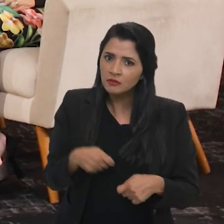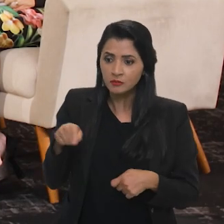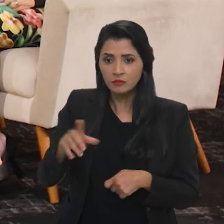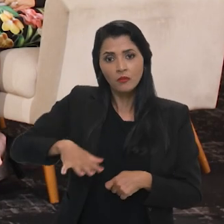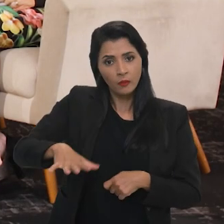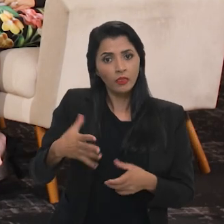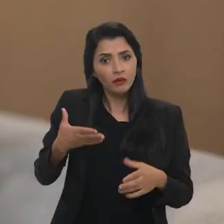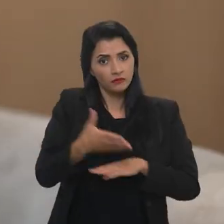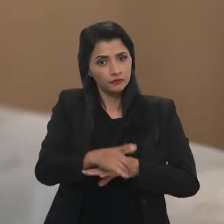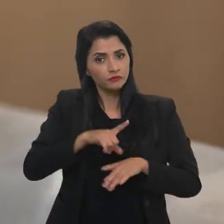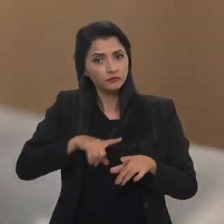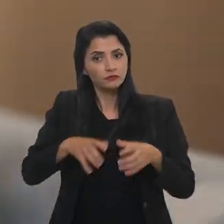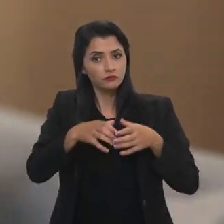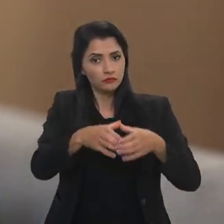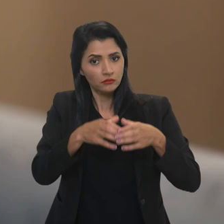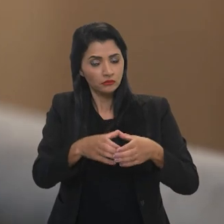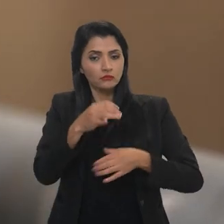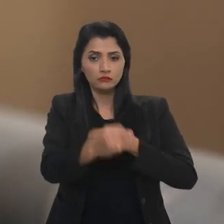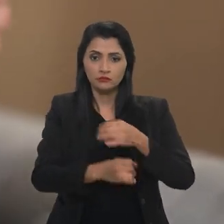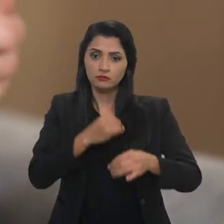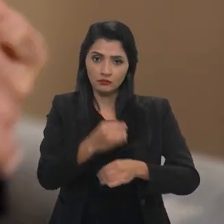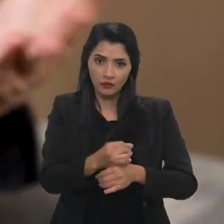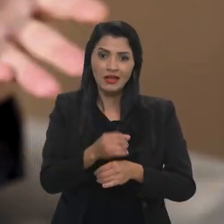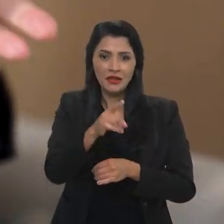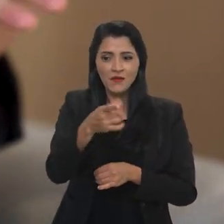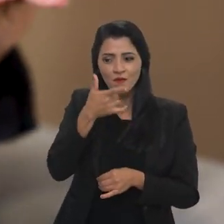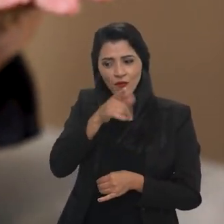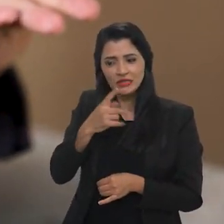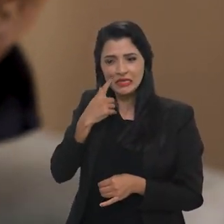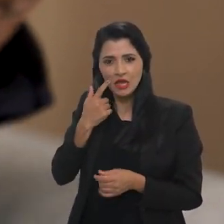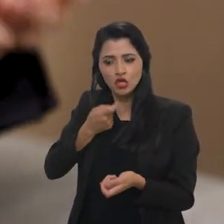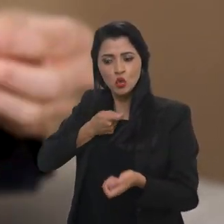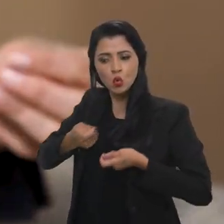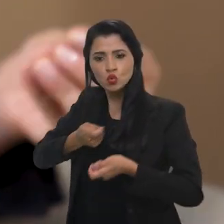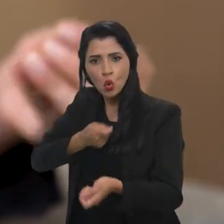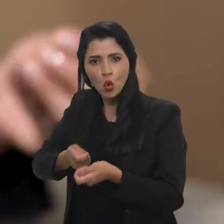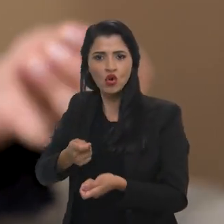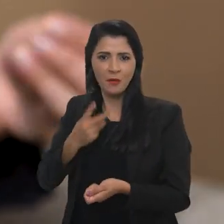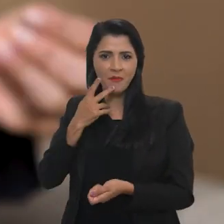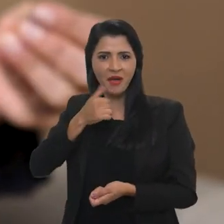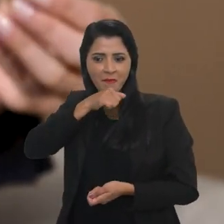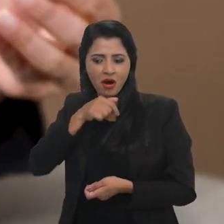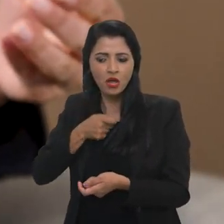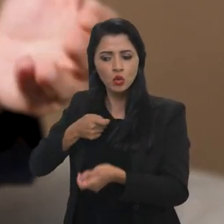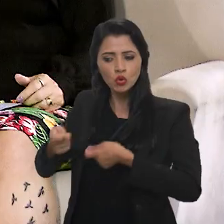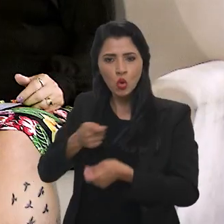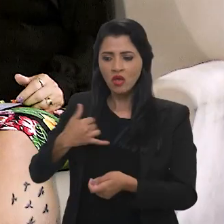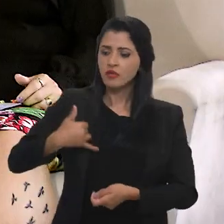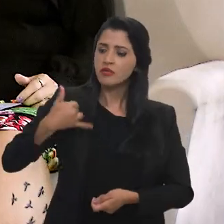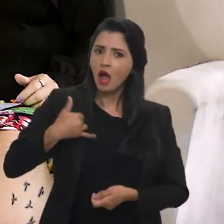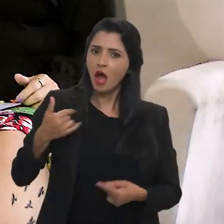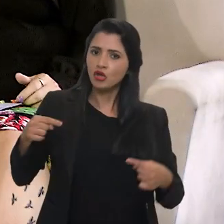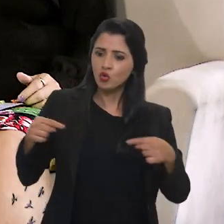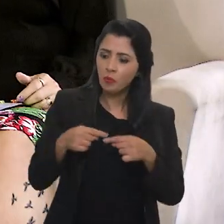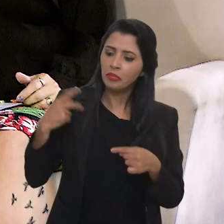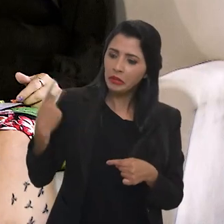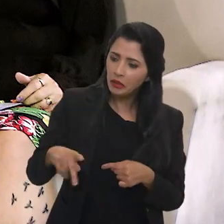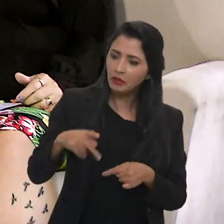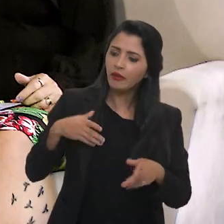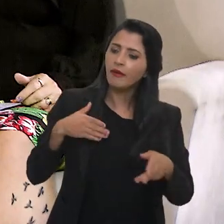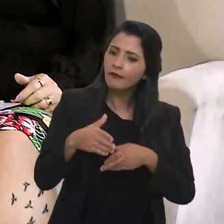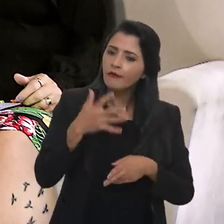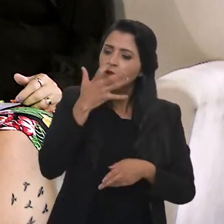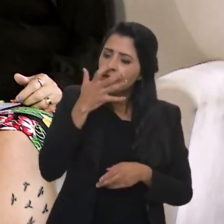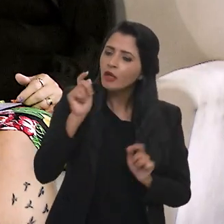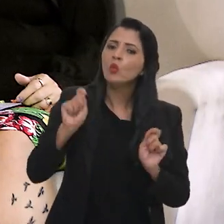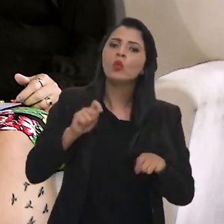no ambiente digital. Então, a questão de você cuidar muito, né, de você ter controle esparental, de você cuidar a idade, do que a criança tem acesso